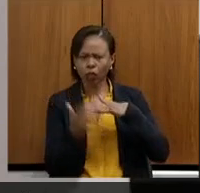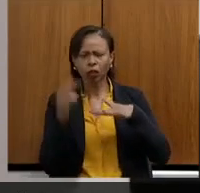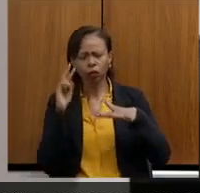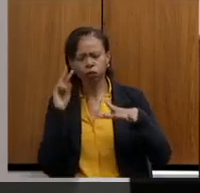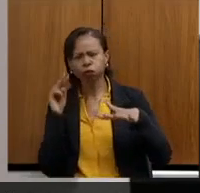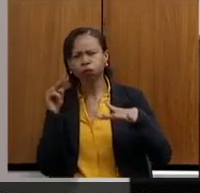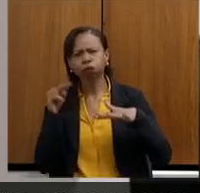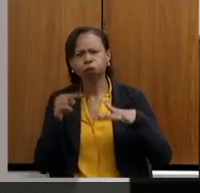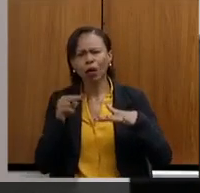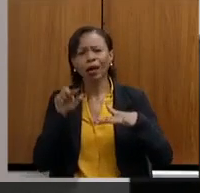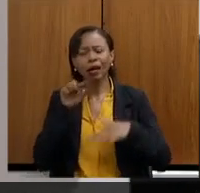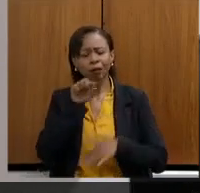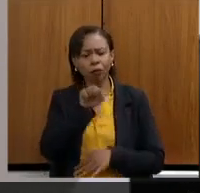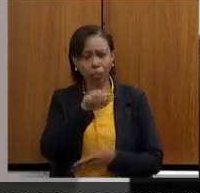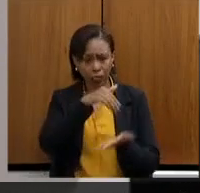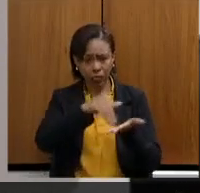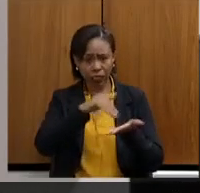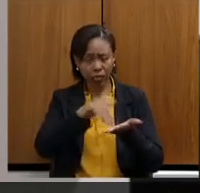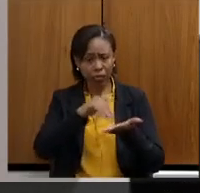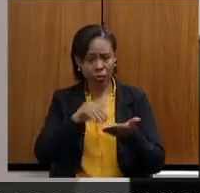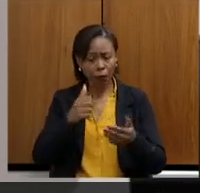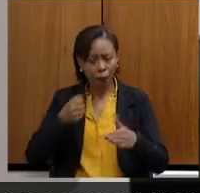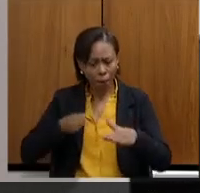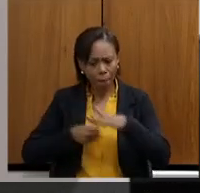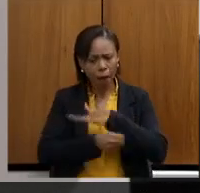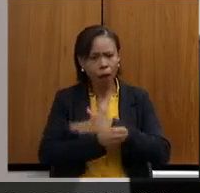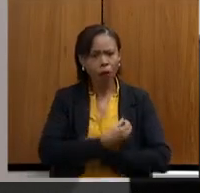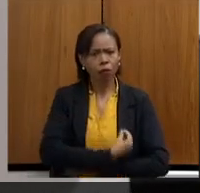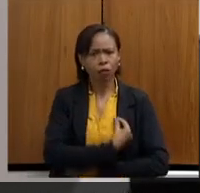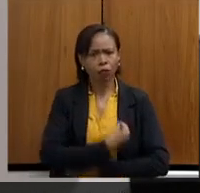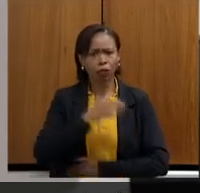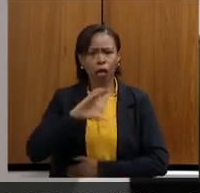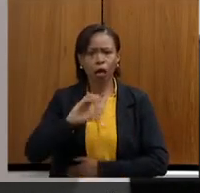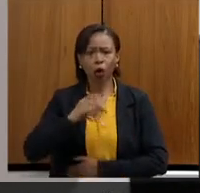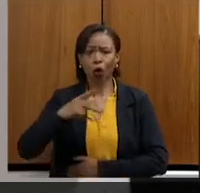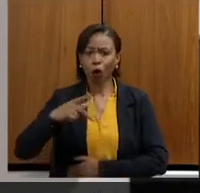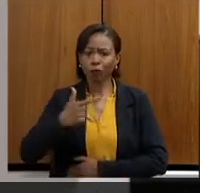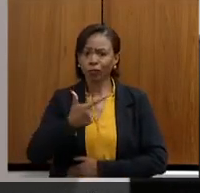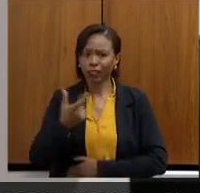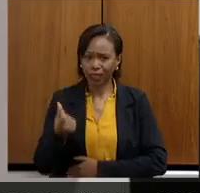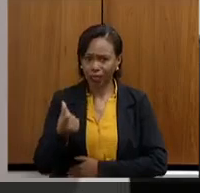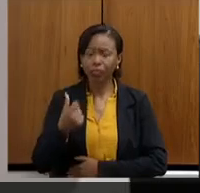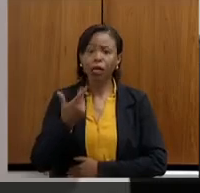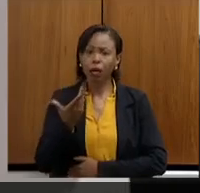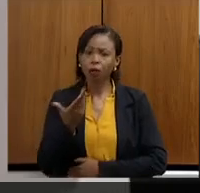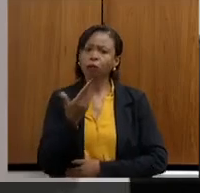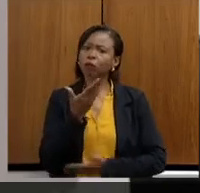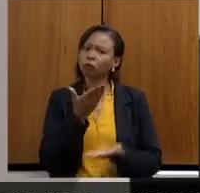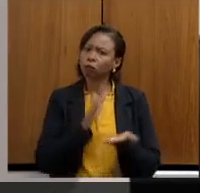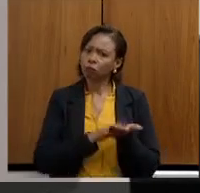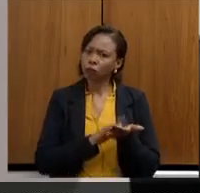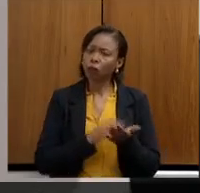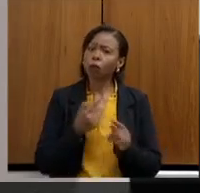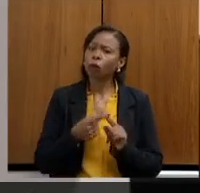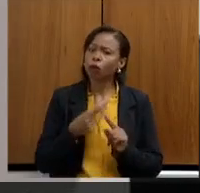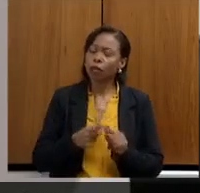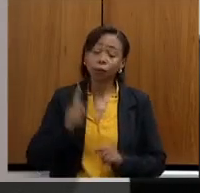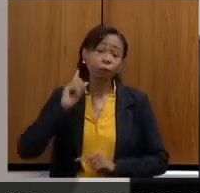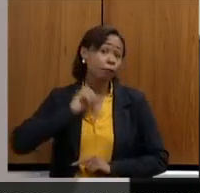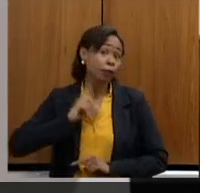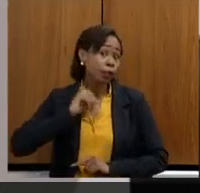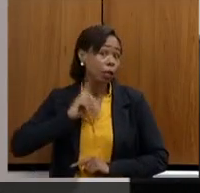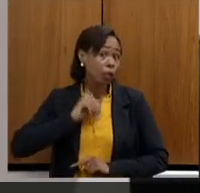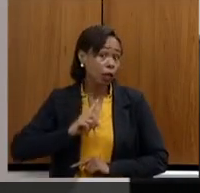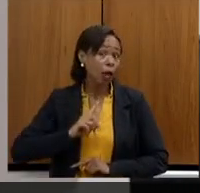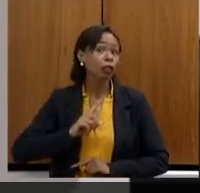a participação da senhora na COP26 e fazer um elogio, Minas Gerais esteve muitíssimo bem